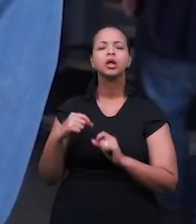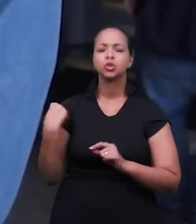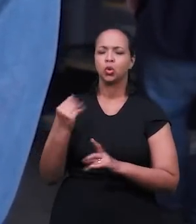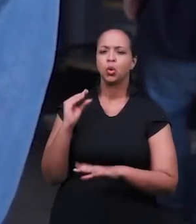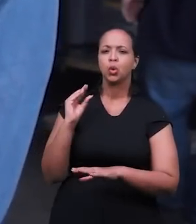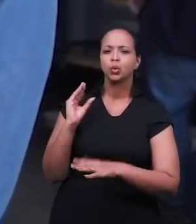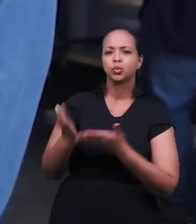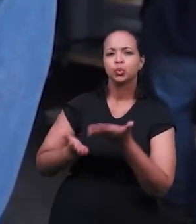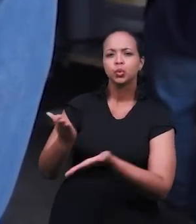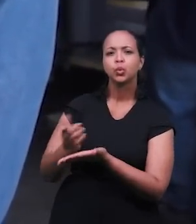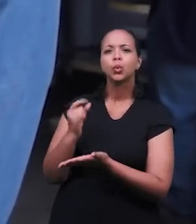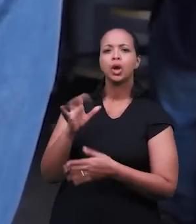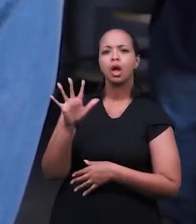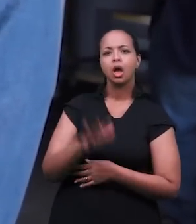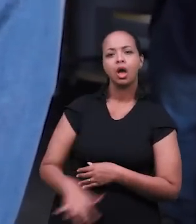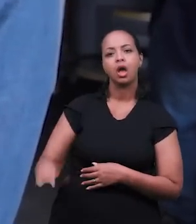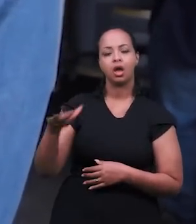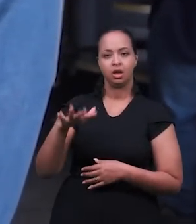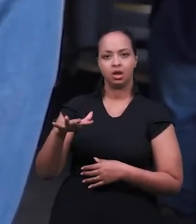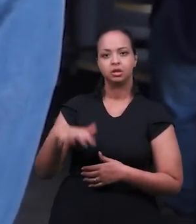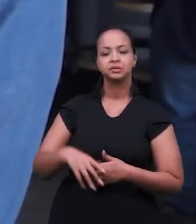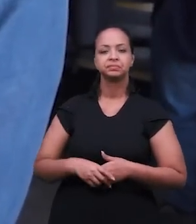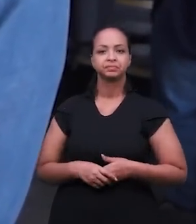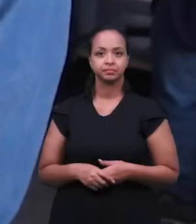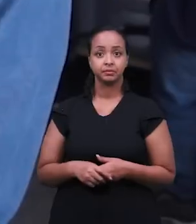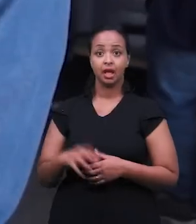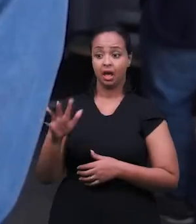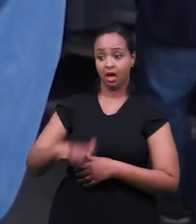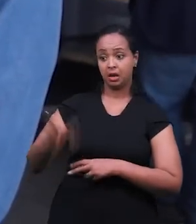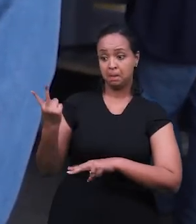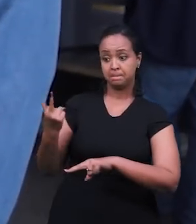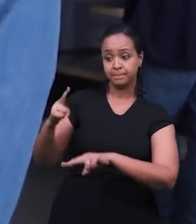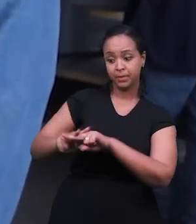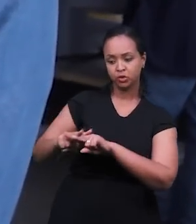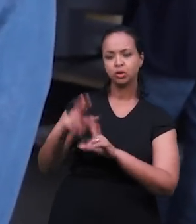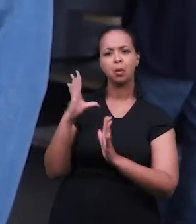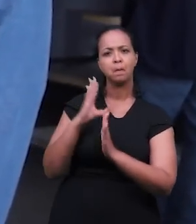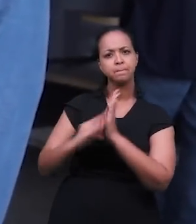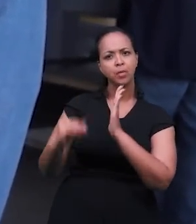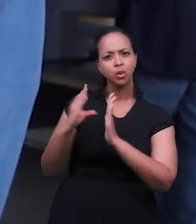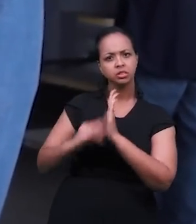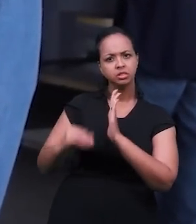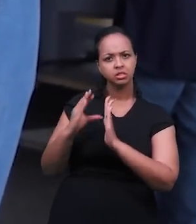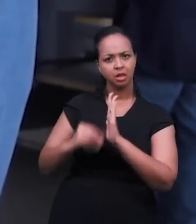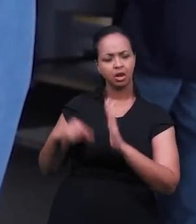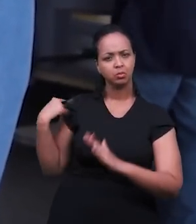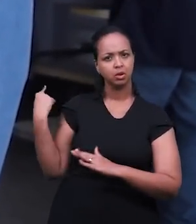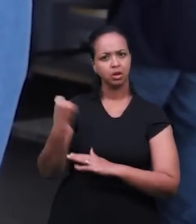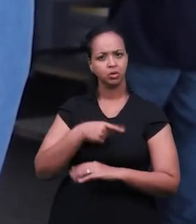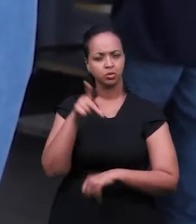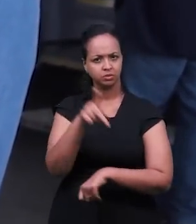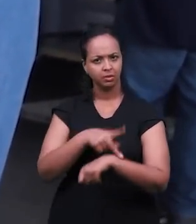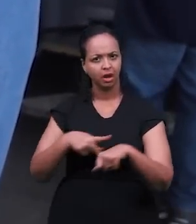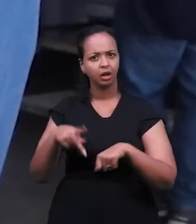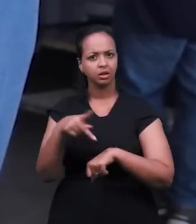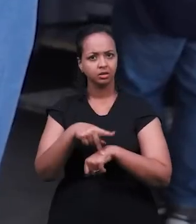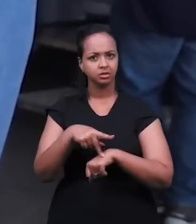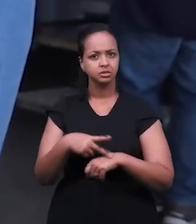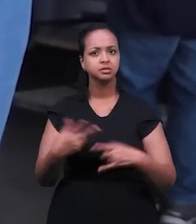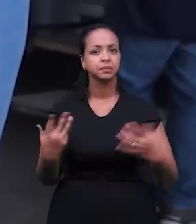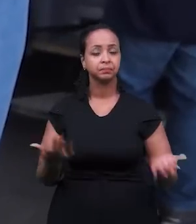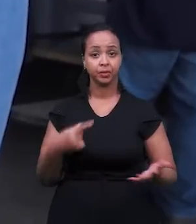nós cuidamos justamente da área prisional do Estado do Espírito Santo. A área prisional que é modelo para o nosso país.